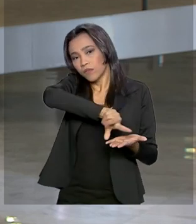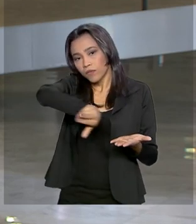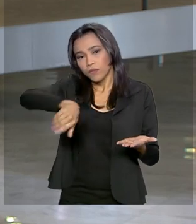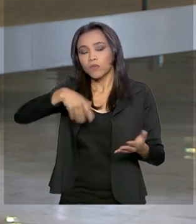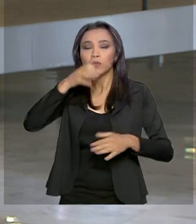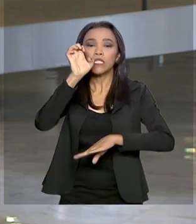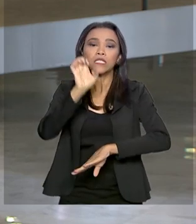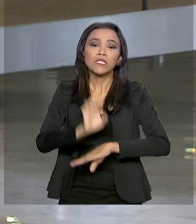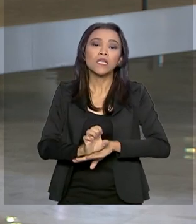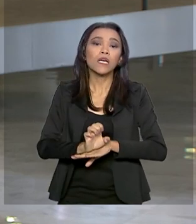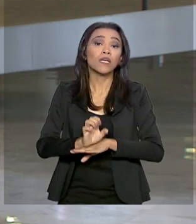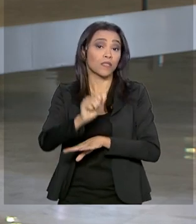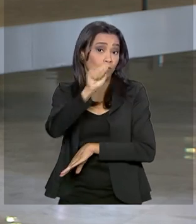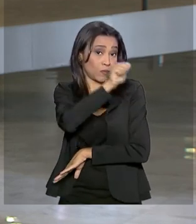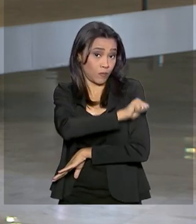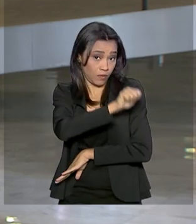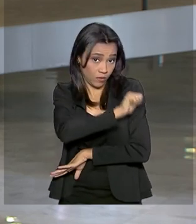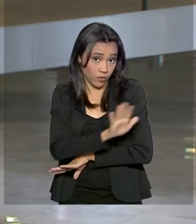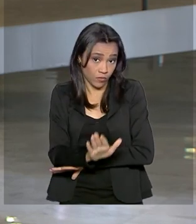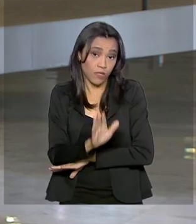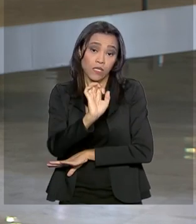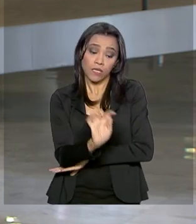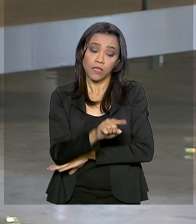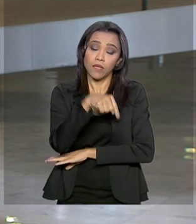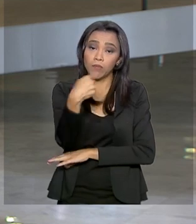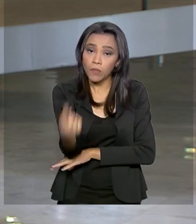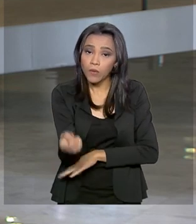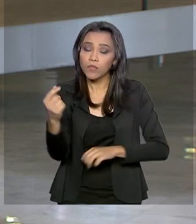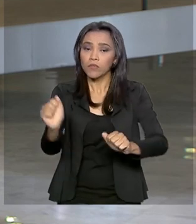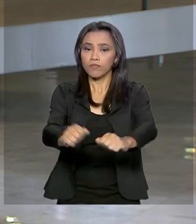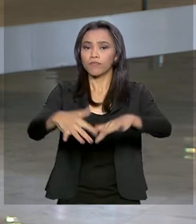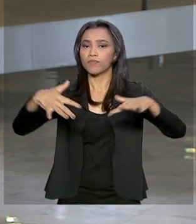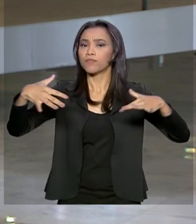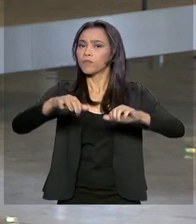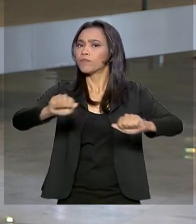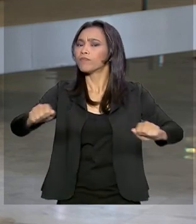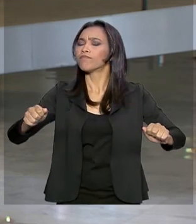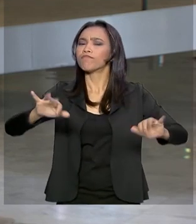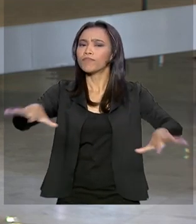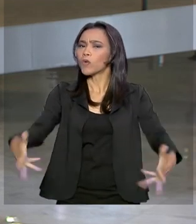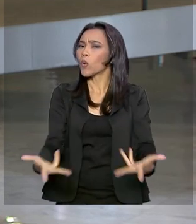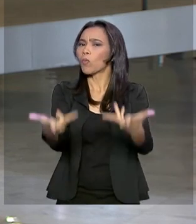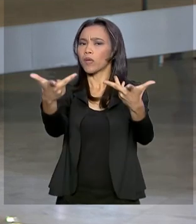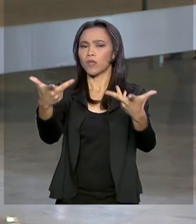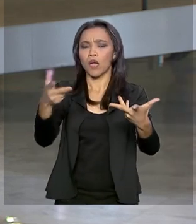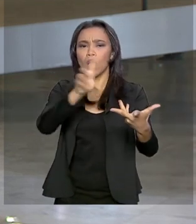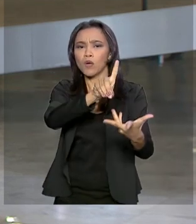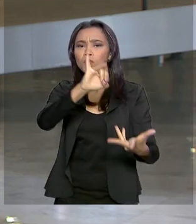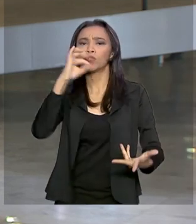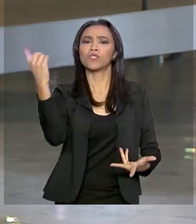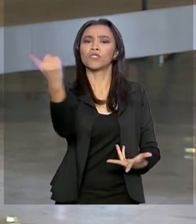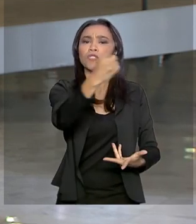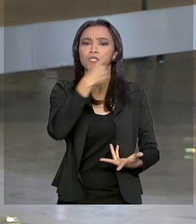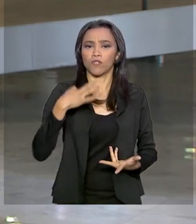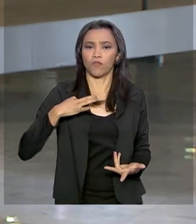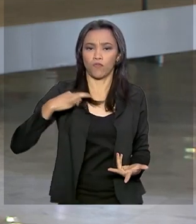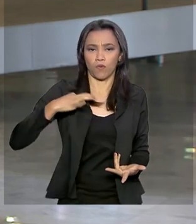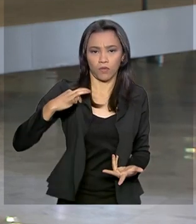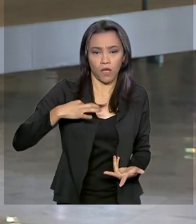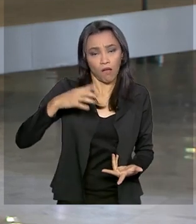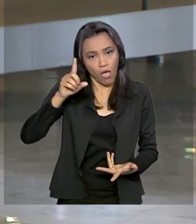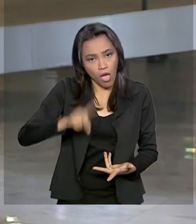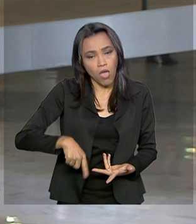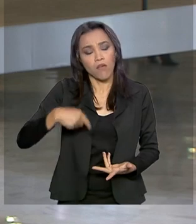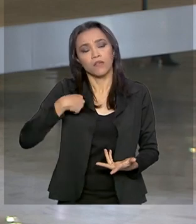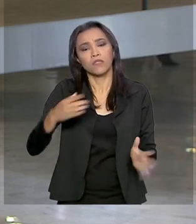Janeiro. Em seguida, ele participa da cerimônia em comemoração ao Dia do Voluntariado, um programa de